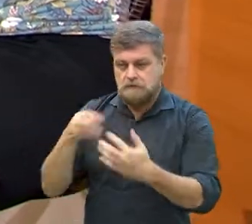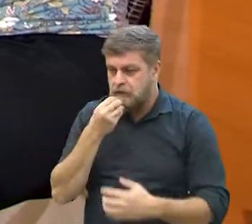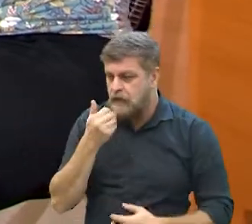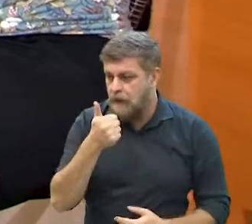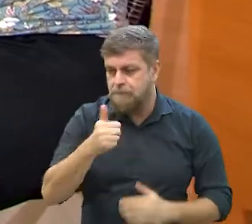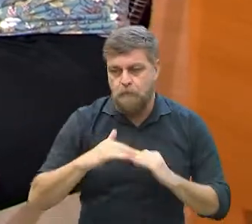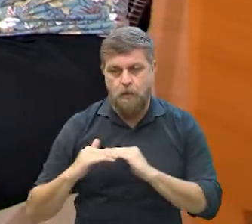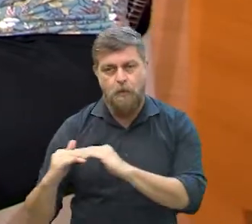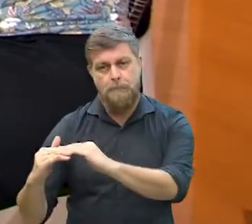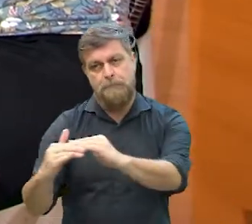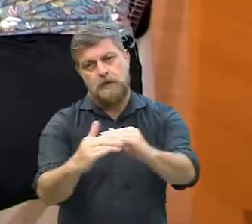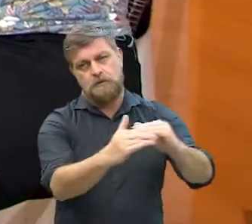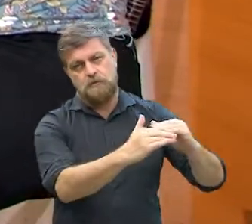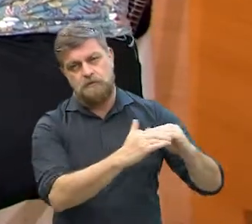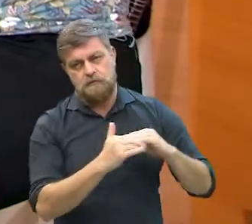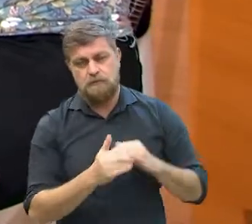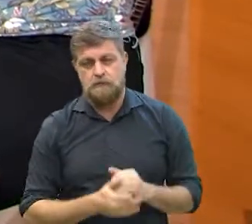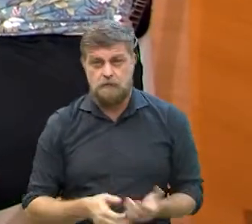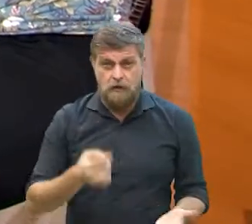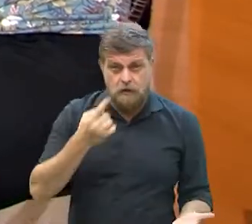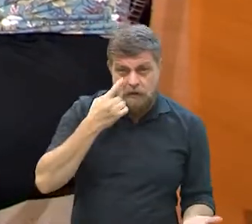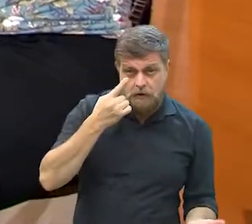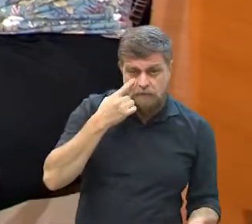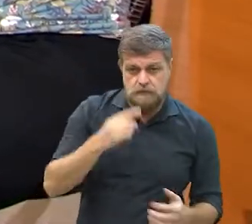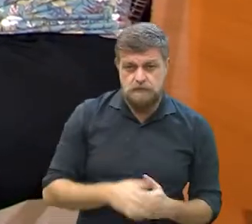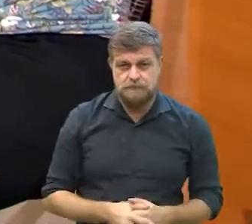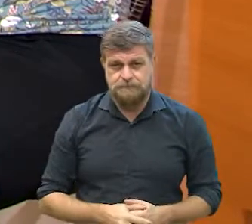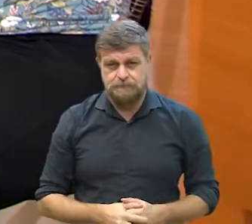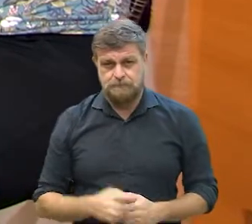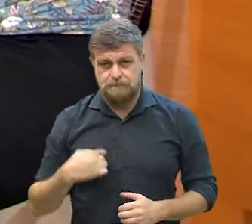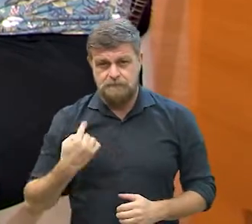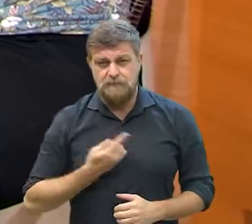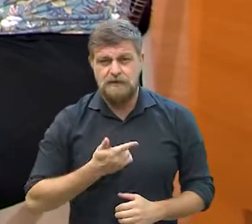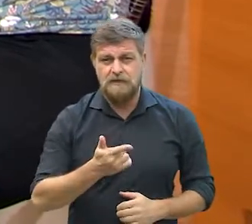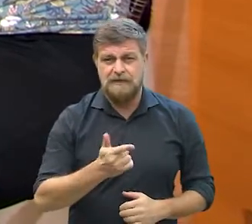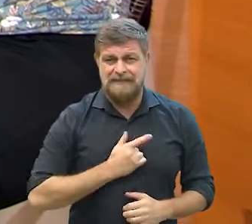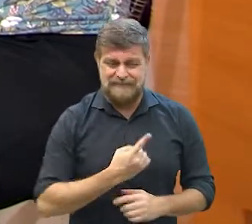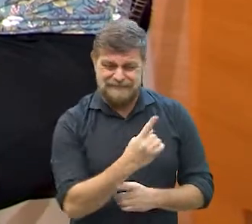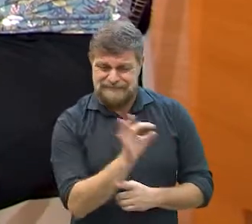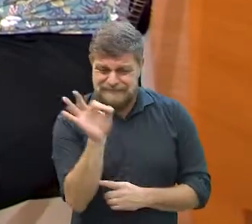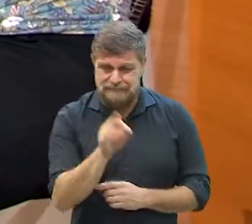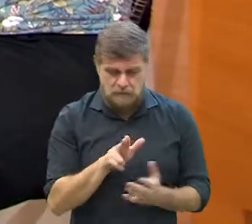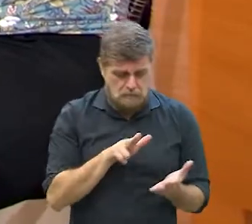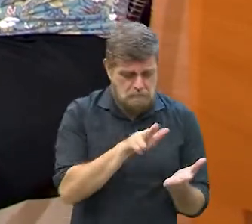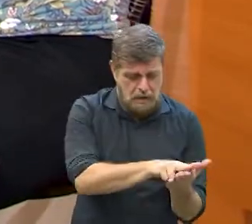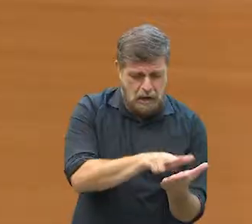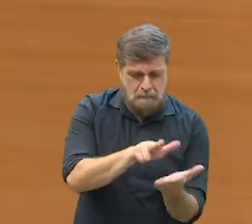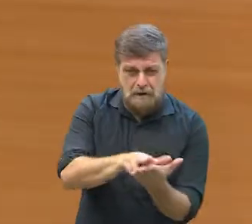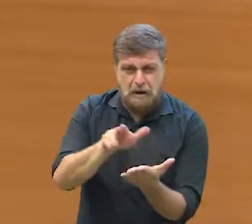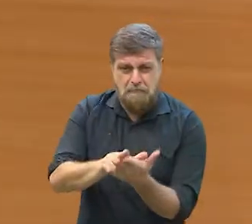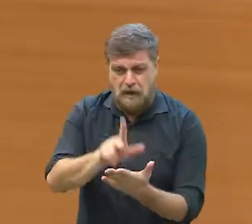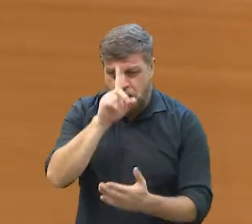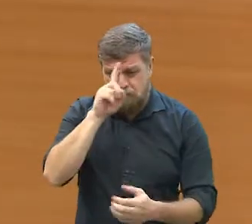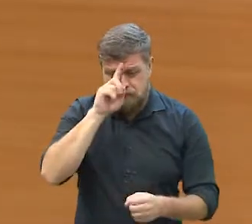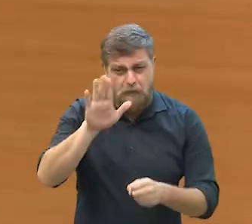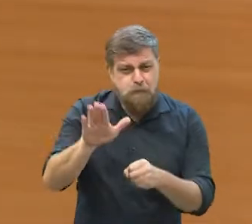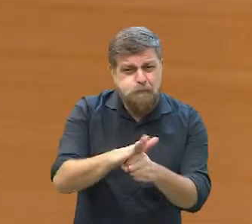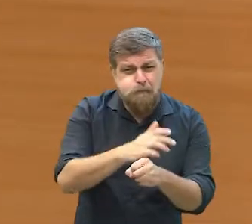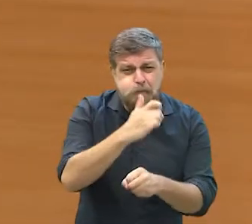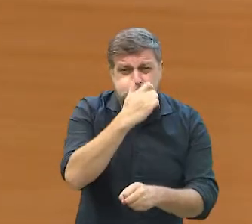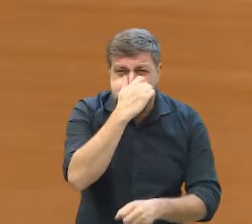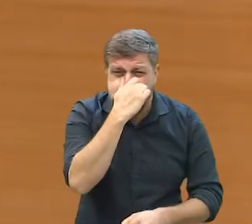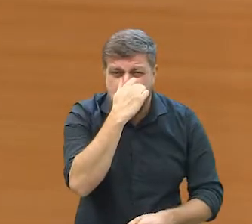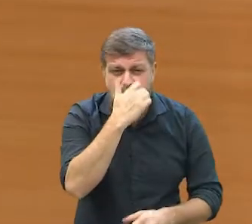Isso é bom para todo mundo, porque, veja, sei lá, a gente tem 100% dos leitos de UTI